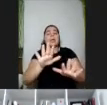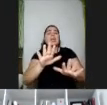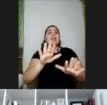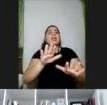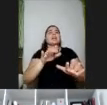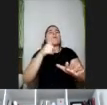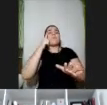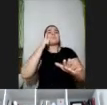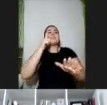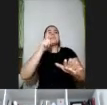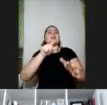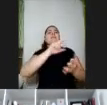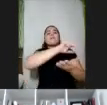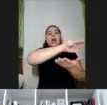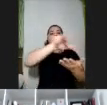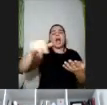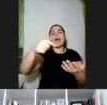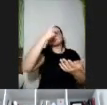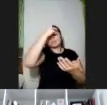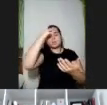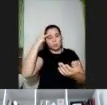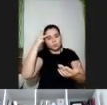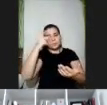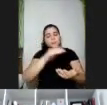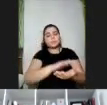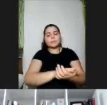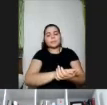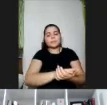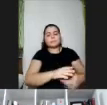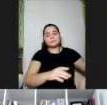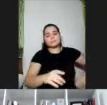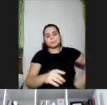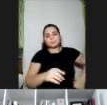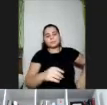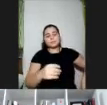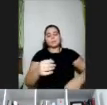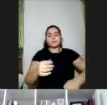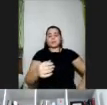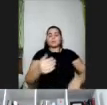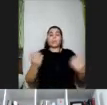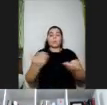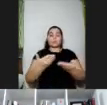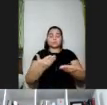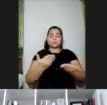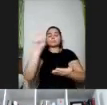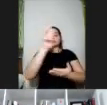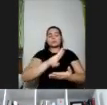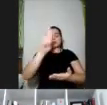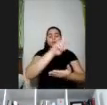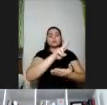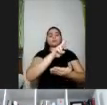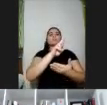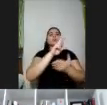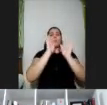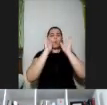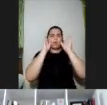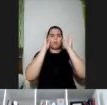aos diferentes corpos e experiências. Ele que, hoje em dia, é utilizado como referência sempre quando